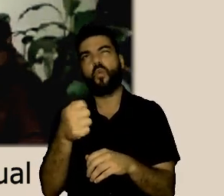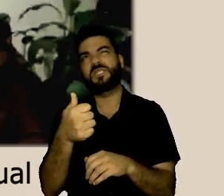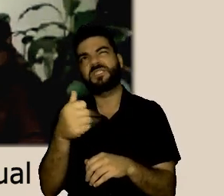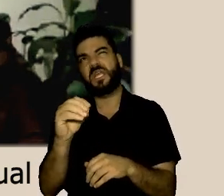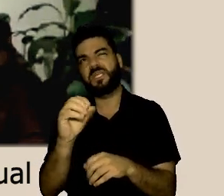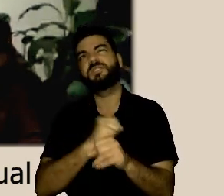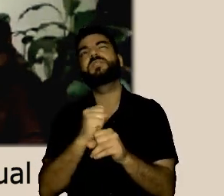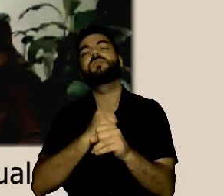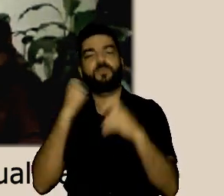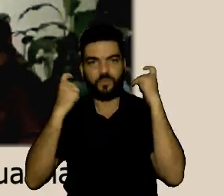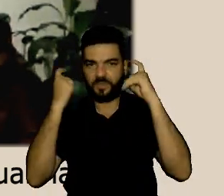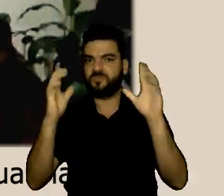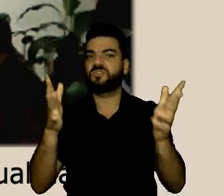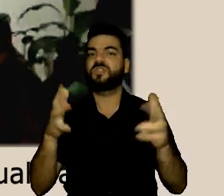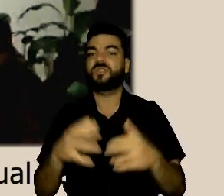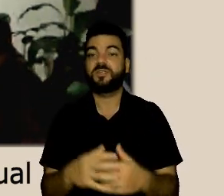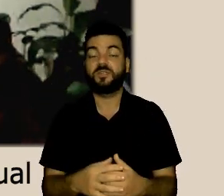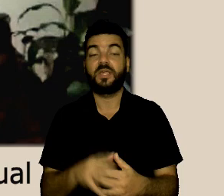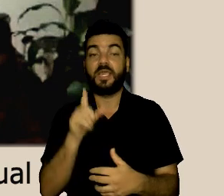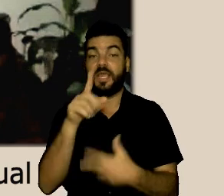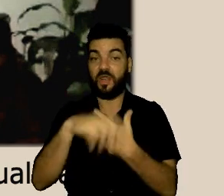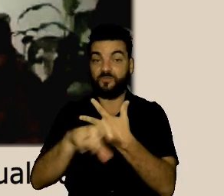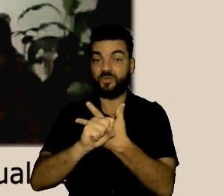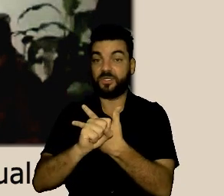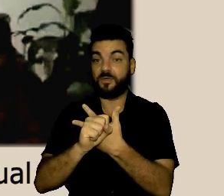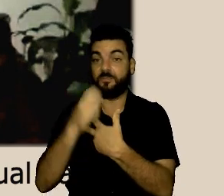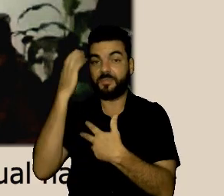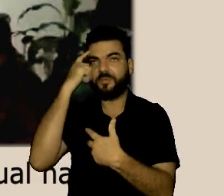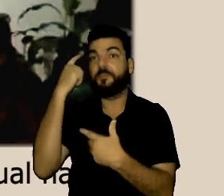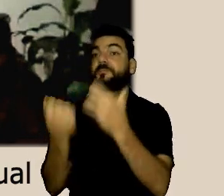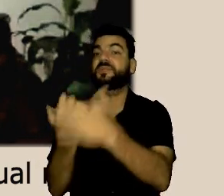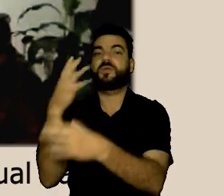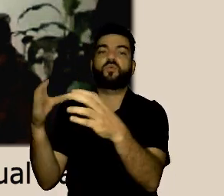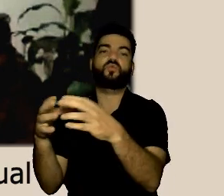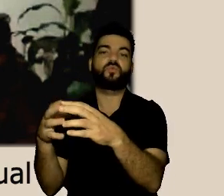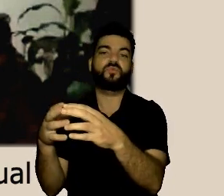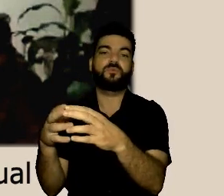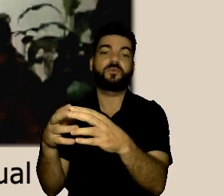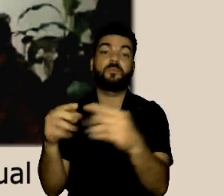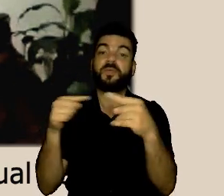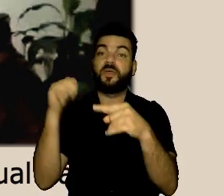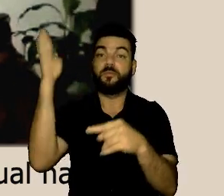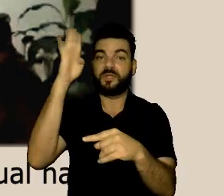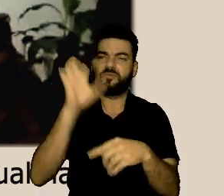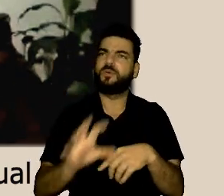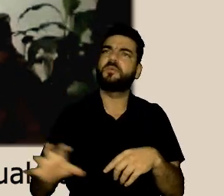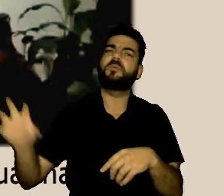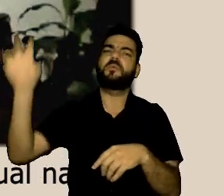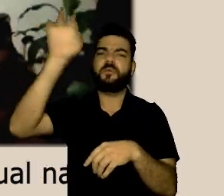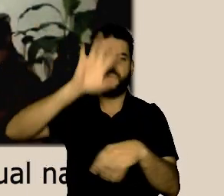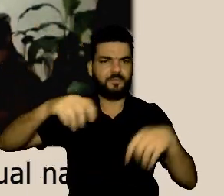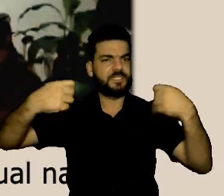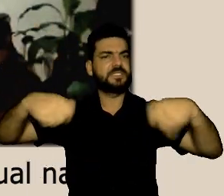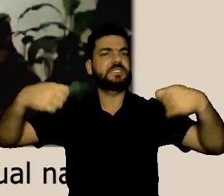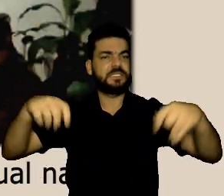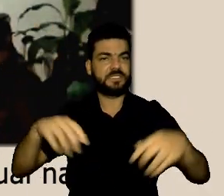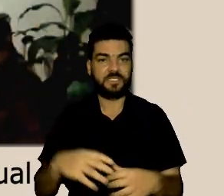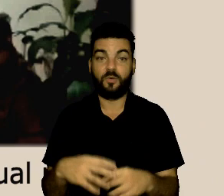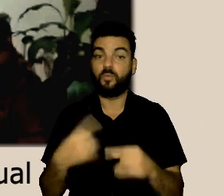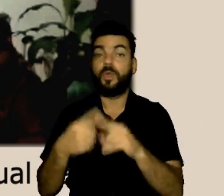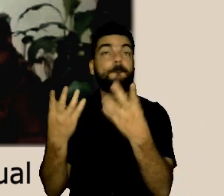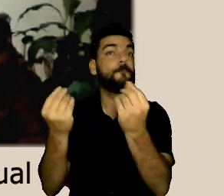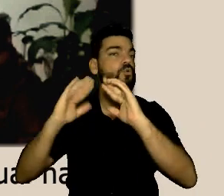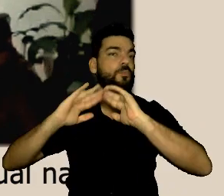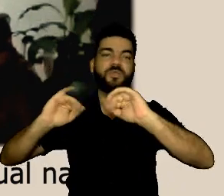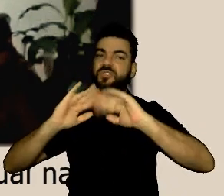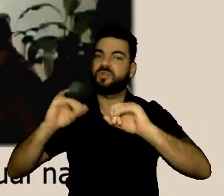nossa ouvidoria que já tem alguns anos tem mais ou menos uns 8 ou 10 anos a nossa ouvidoria e a própria ouvidoria percebeu a necessidade de instalar essas comissões